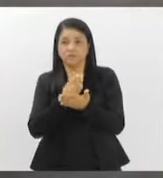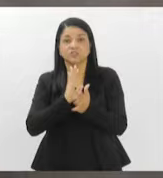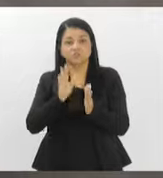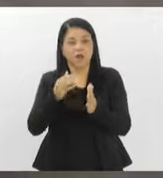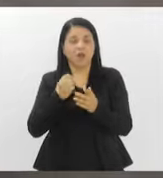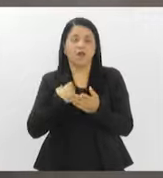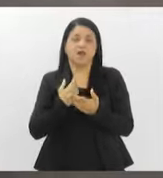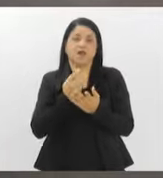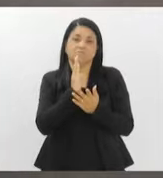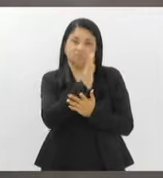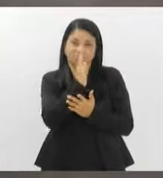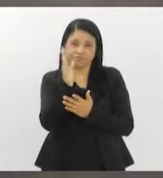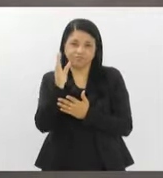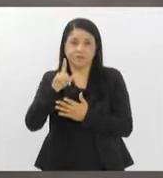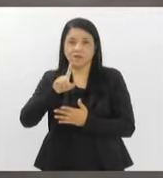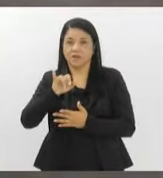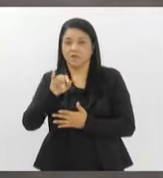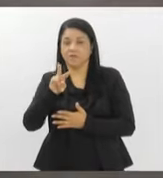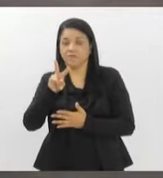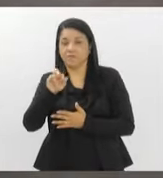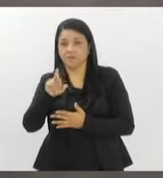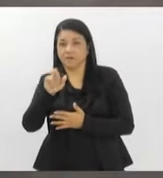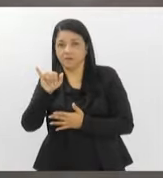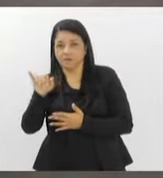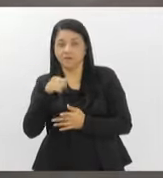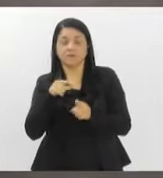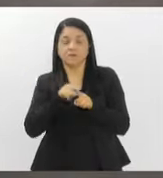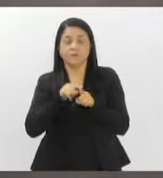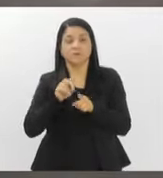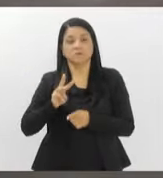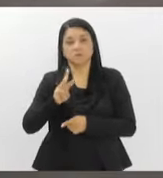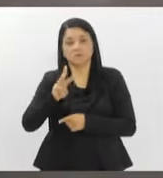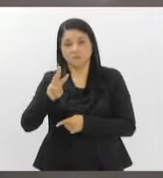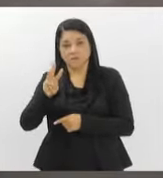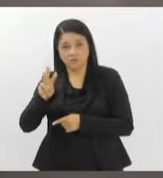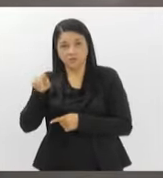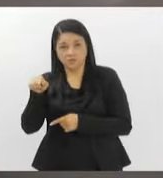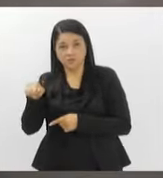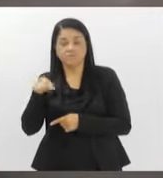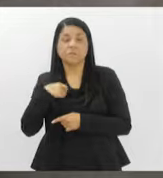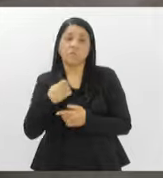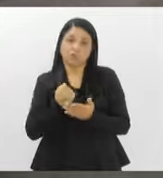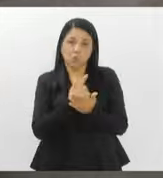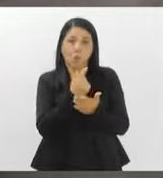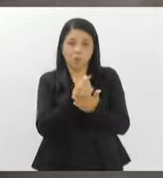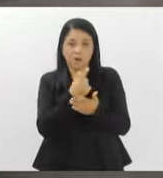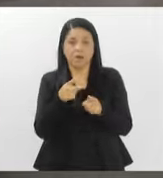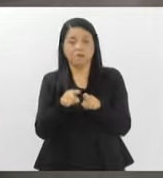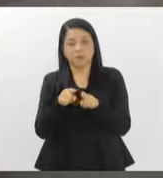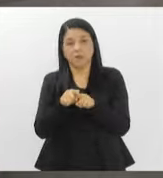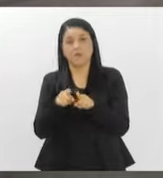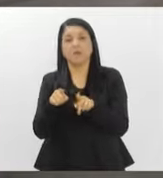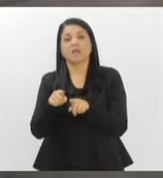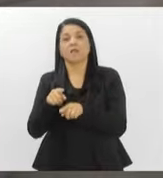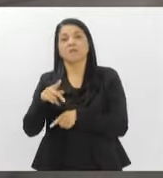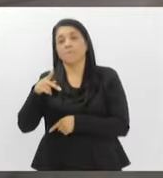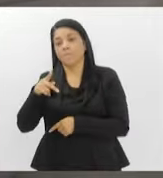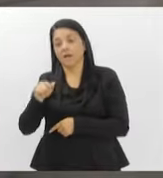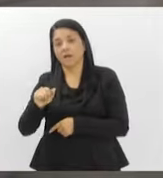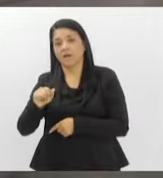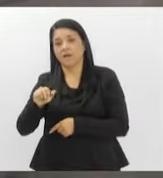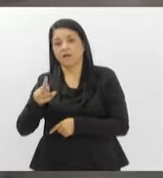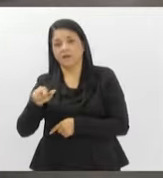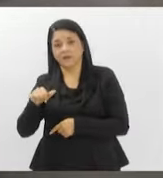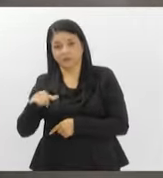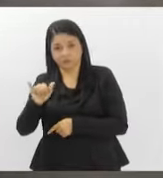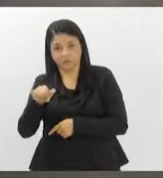livrarias da cidade, também está no site da editora, editoraquereres.com, pode comprar online, na Livraria das Marés, em Paraty, enfim. está